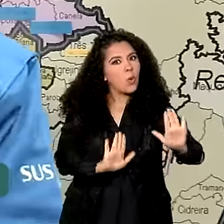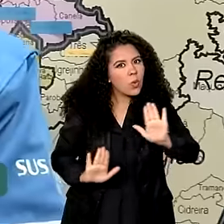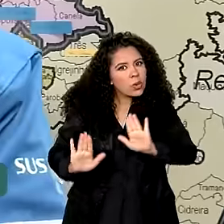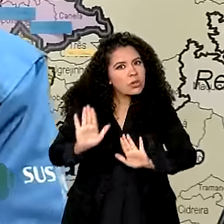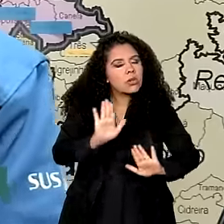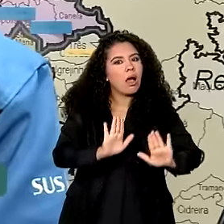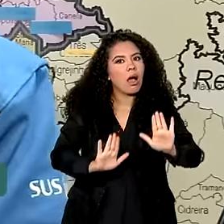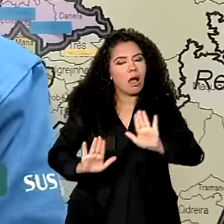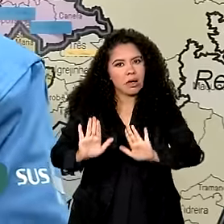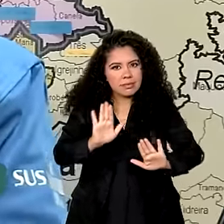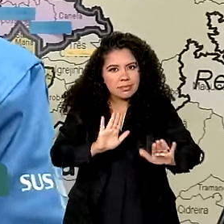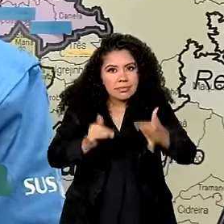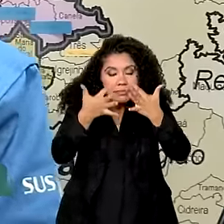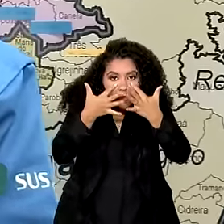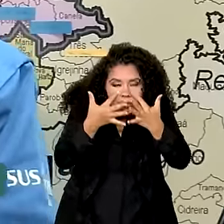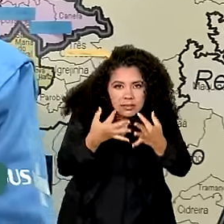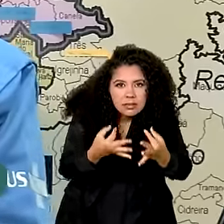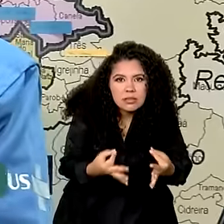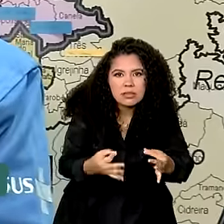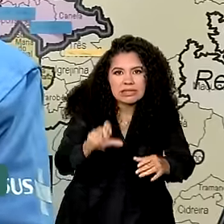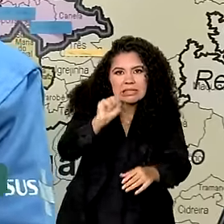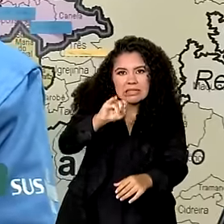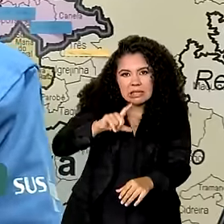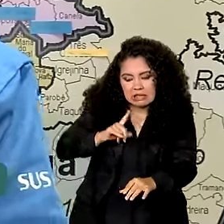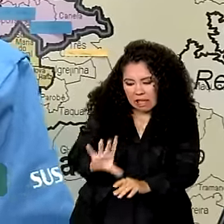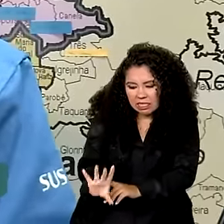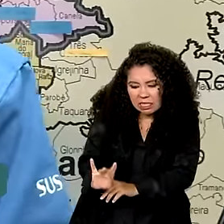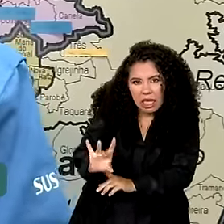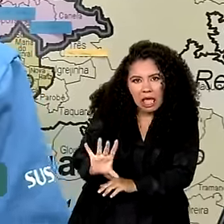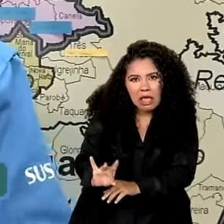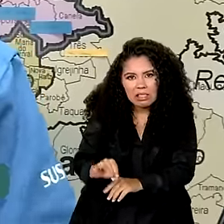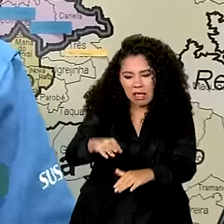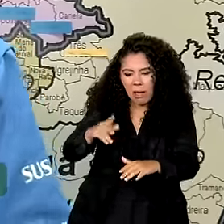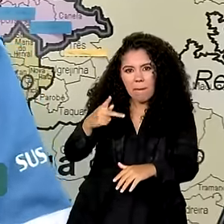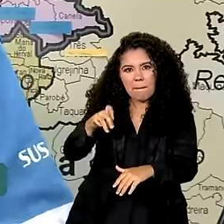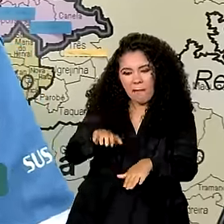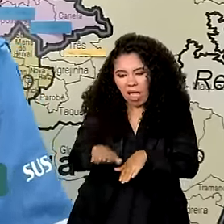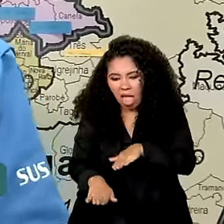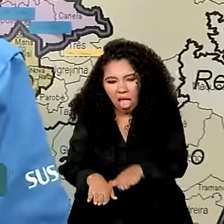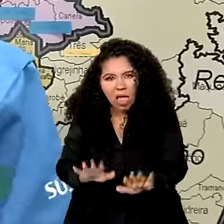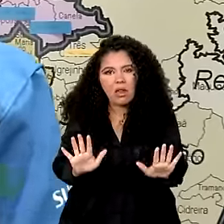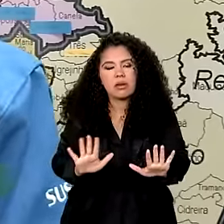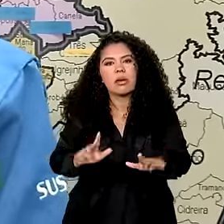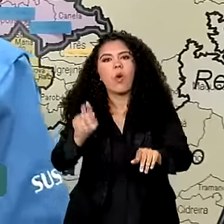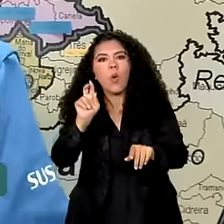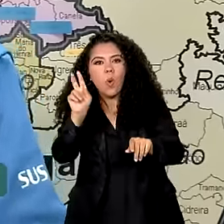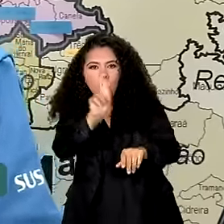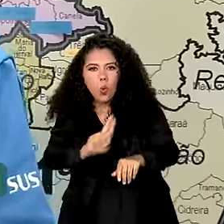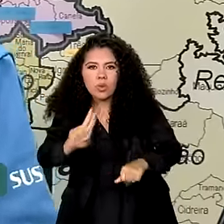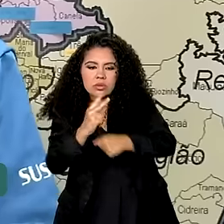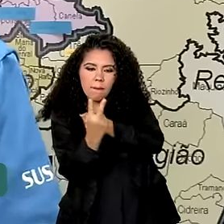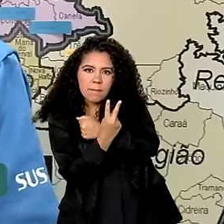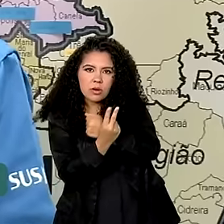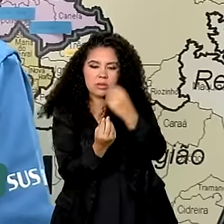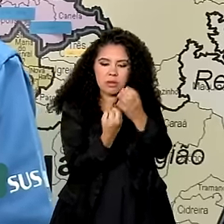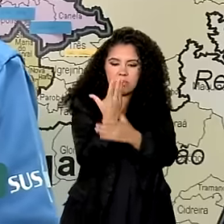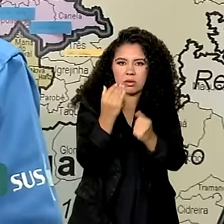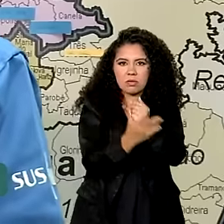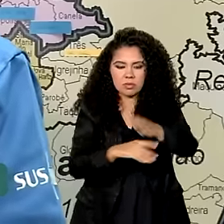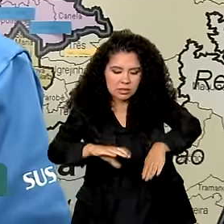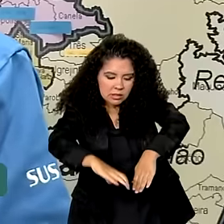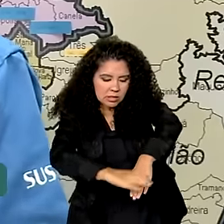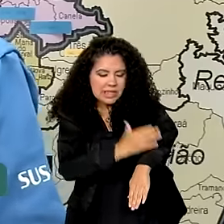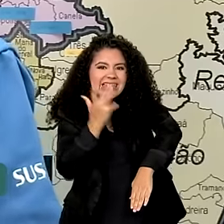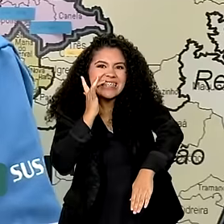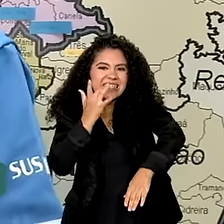o contato com essa lama, com essa água contaminada, usando esses equipamentos de proteção individual mesmo que improvisado.